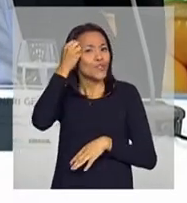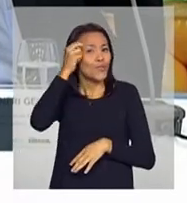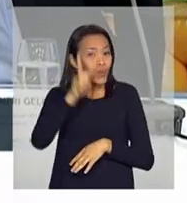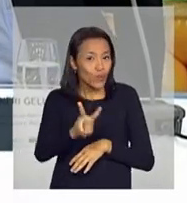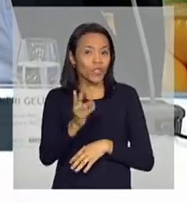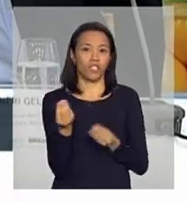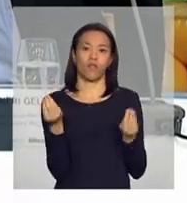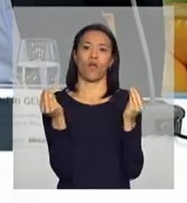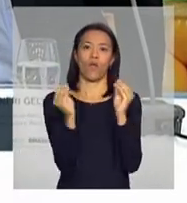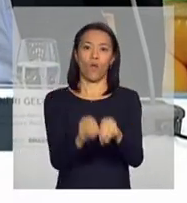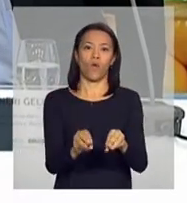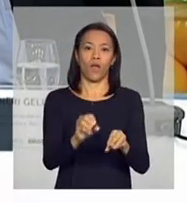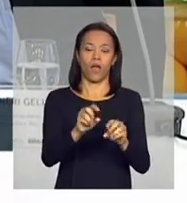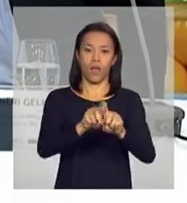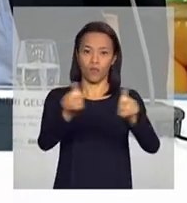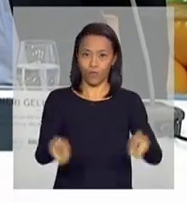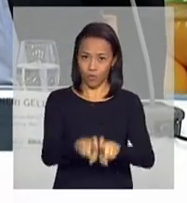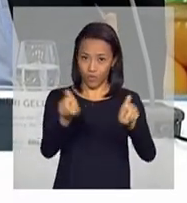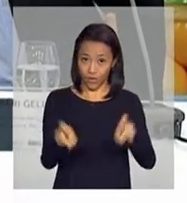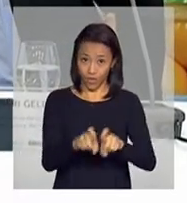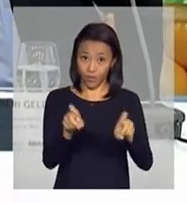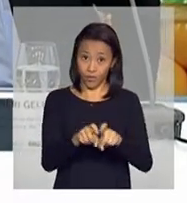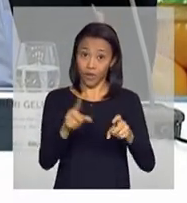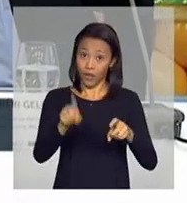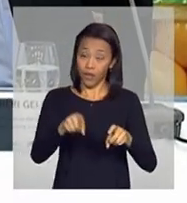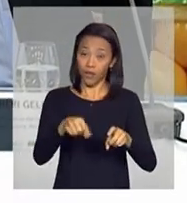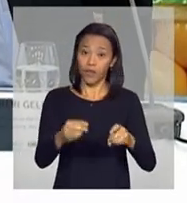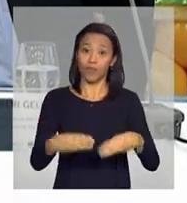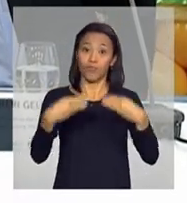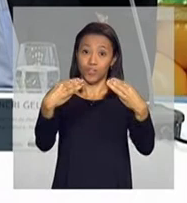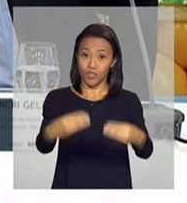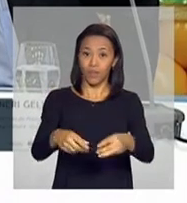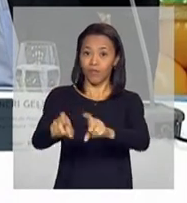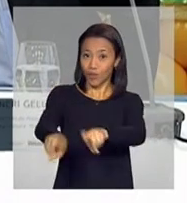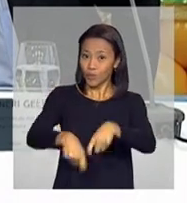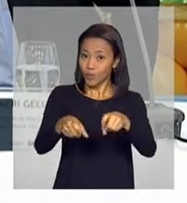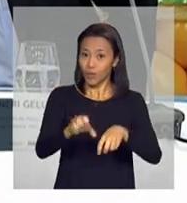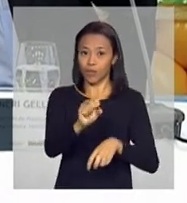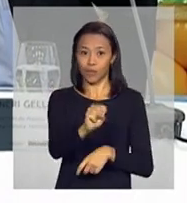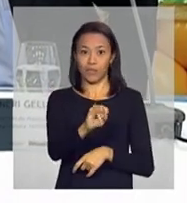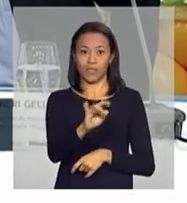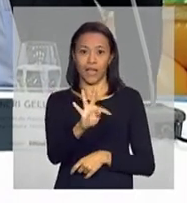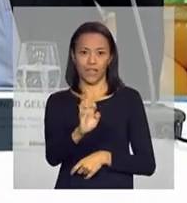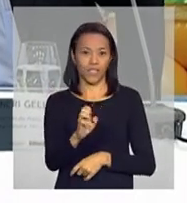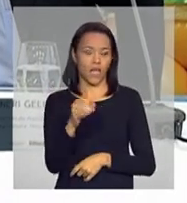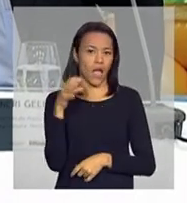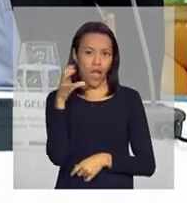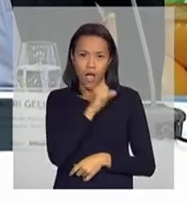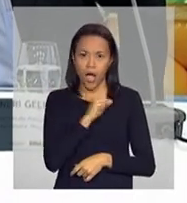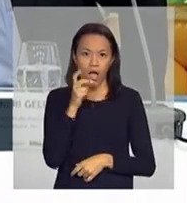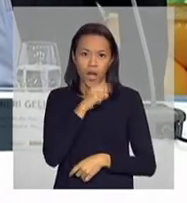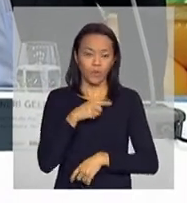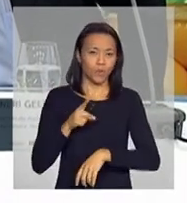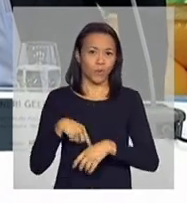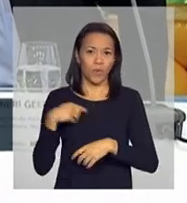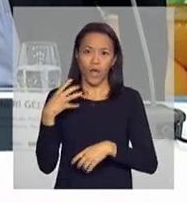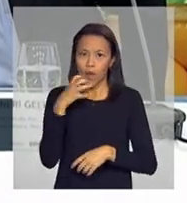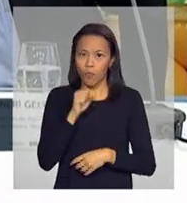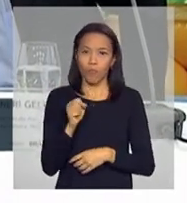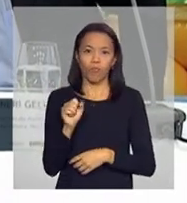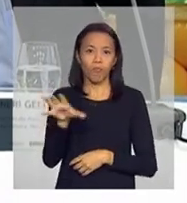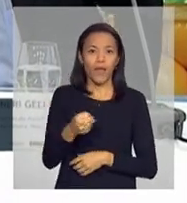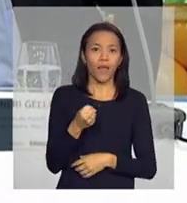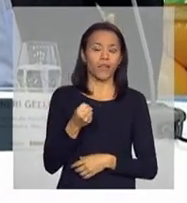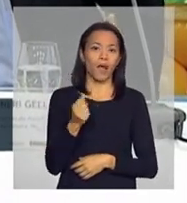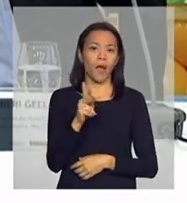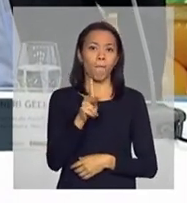no site do Ministério da Agricultura. Você sabe que é muito dinâmico, o recurso livre, uma parte vem da poupança,